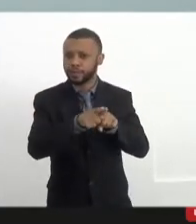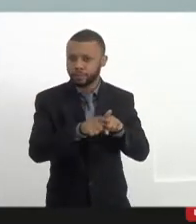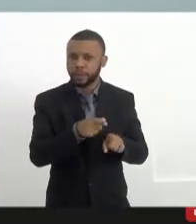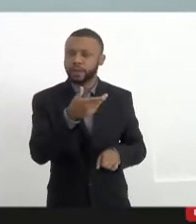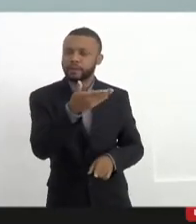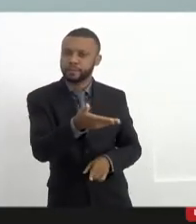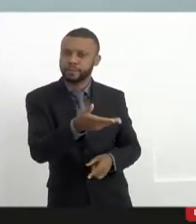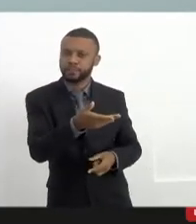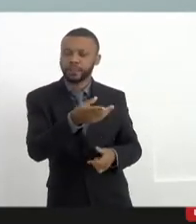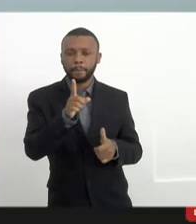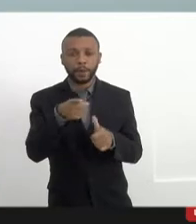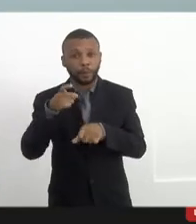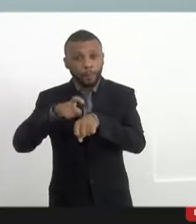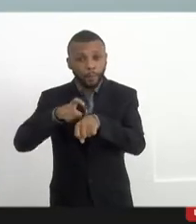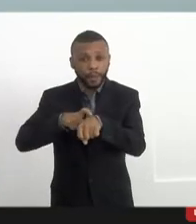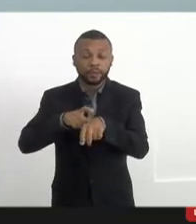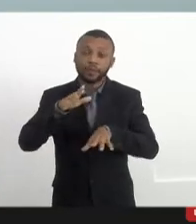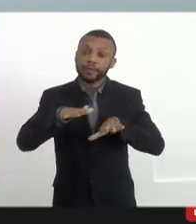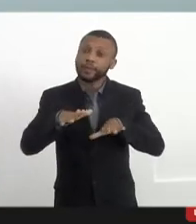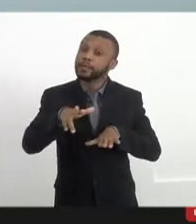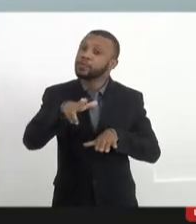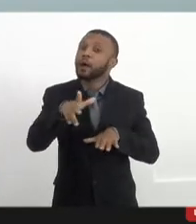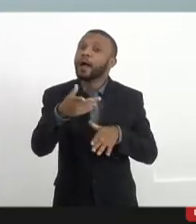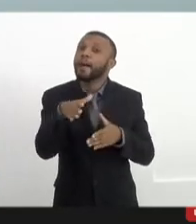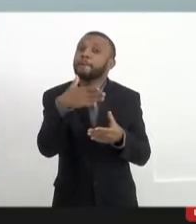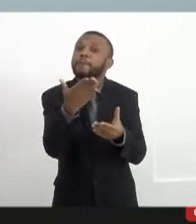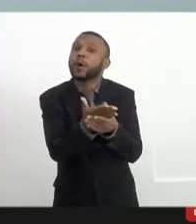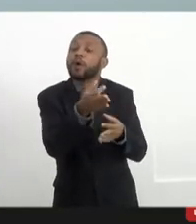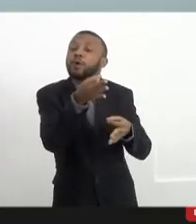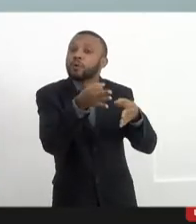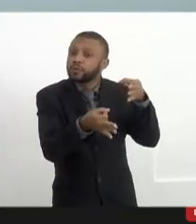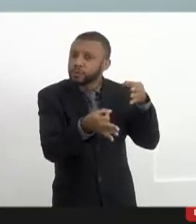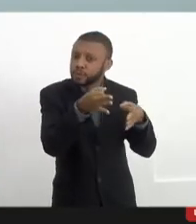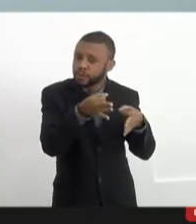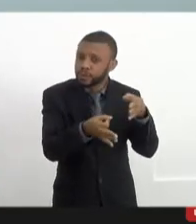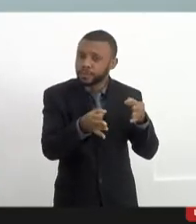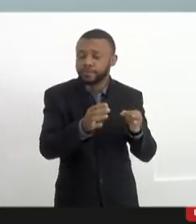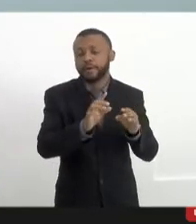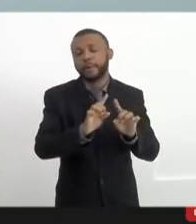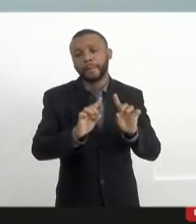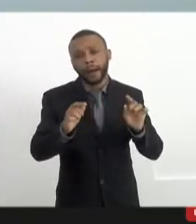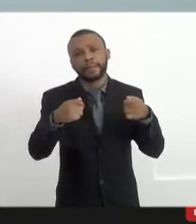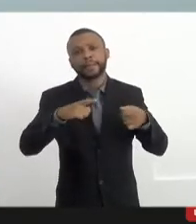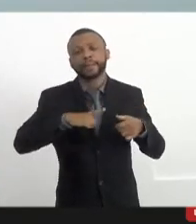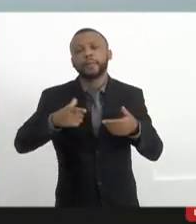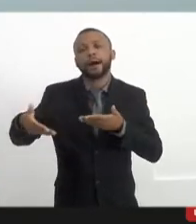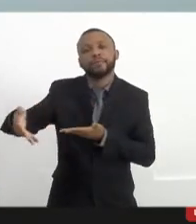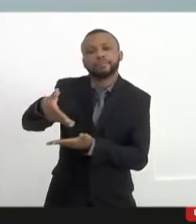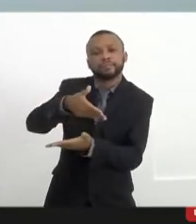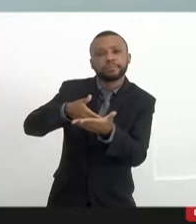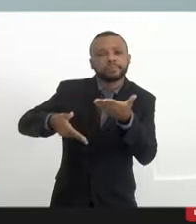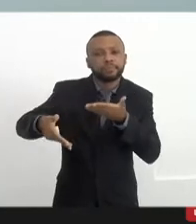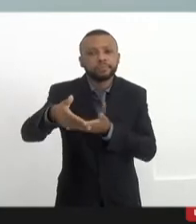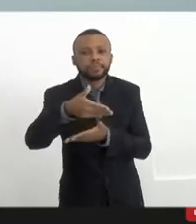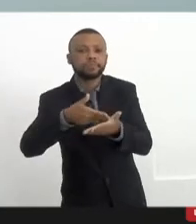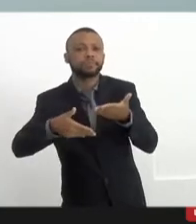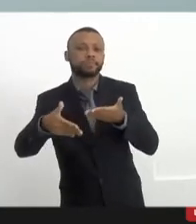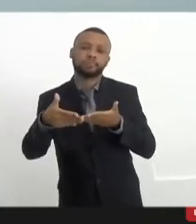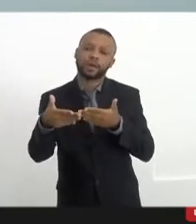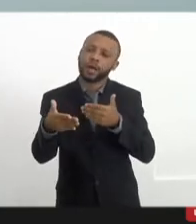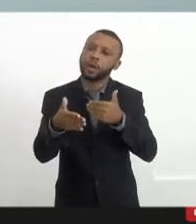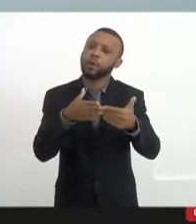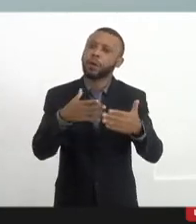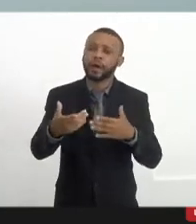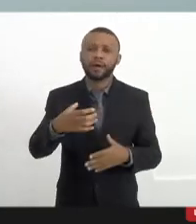movimento talvez não seja a Justiça, talvez seja algum tipo de interlocução que ele possa abrir com o próprio Poder Executivo. De qualquer maneira,